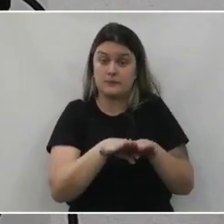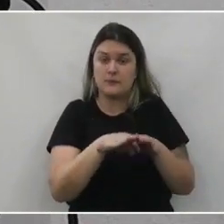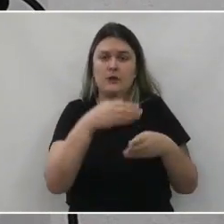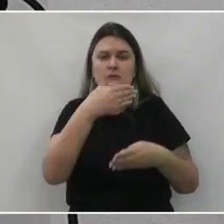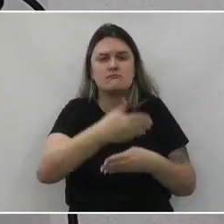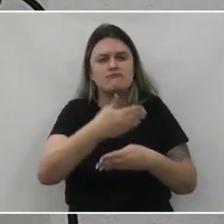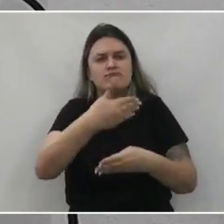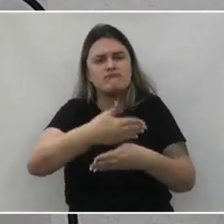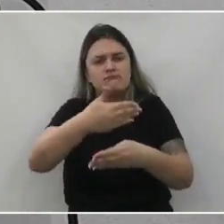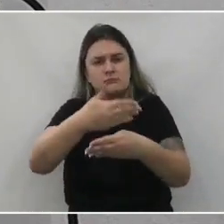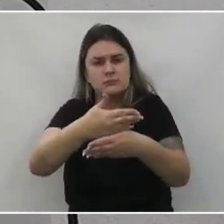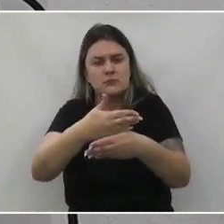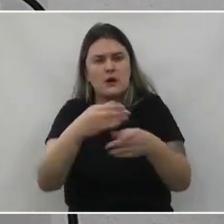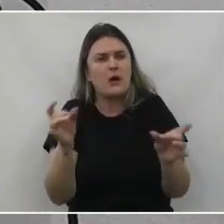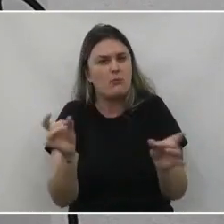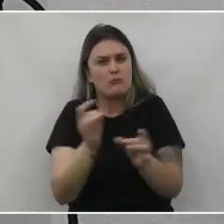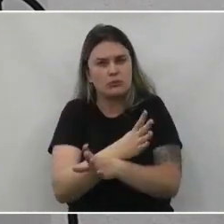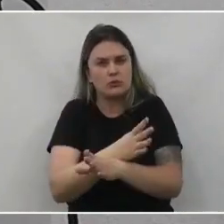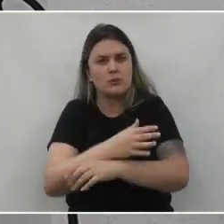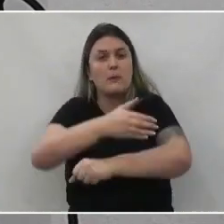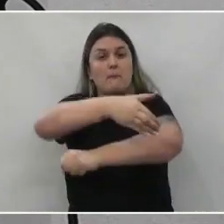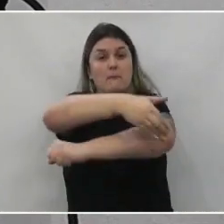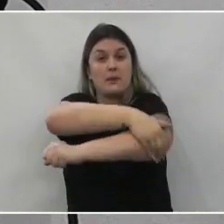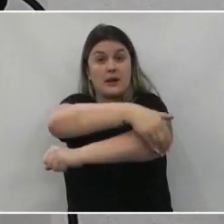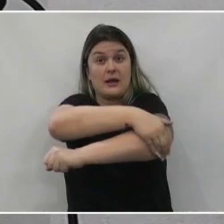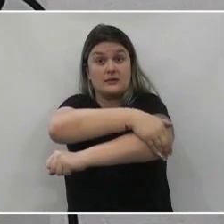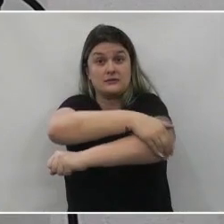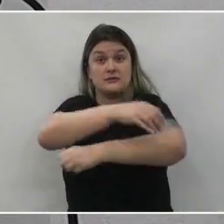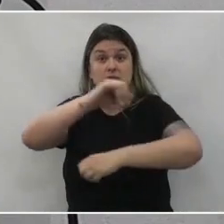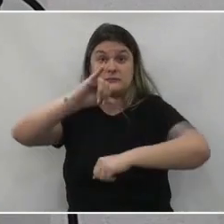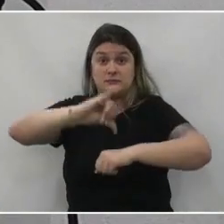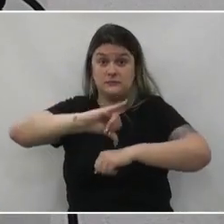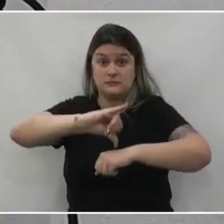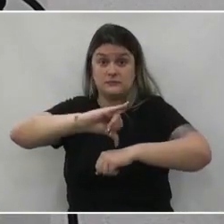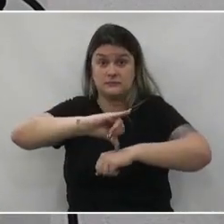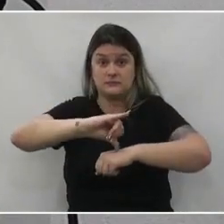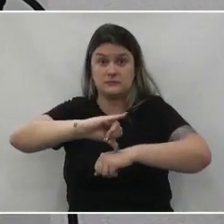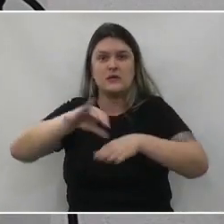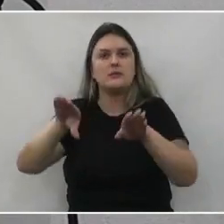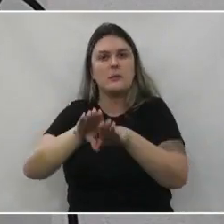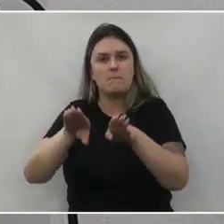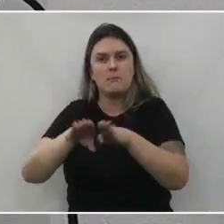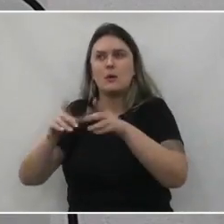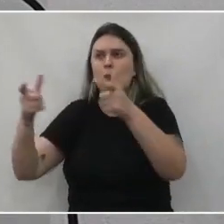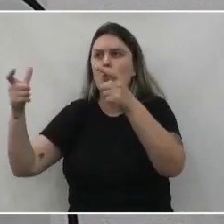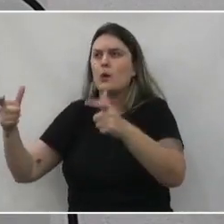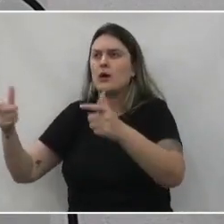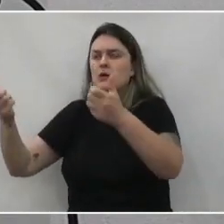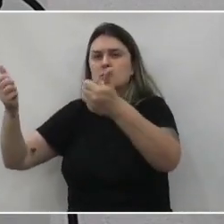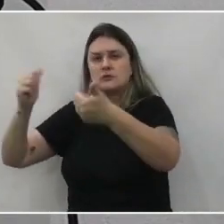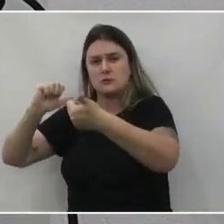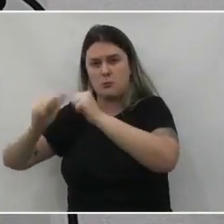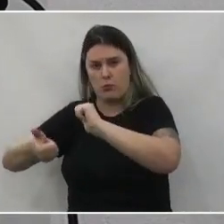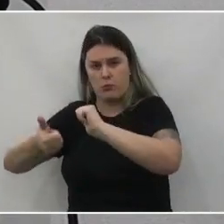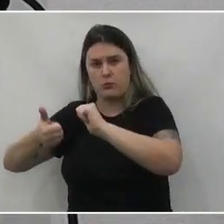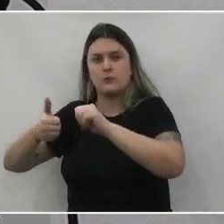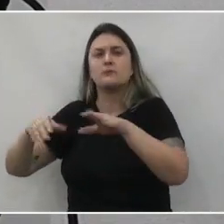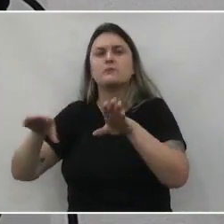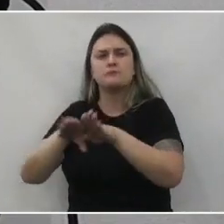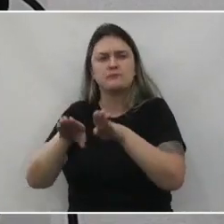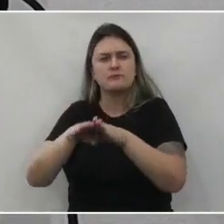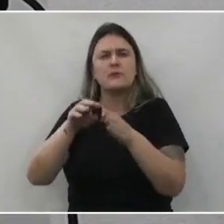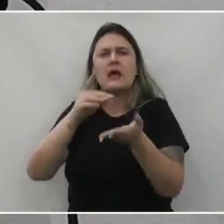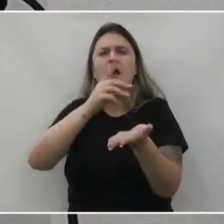obras concluídas na Praça Central, do estádio, dos asfaltos do Mosulon, da